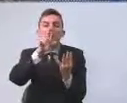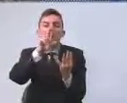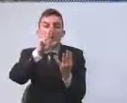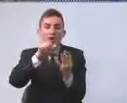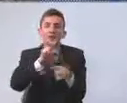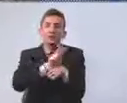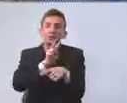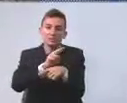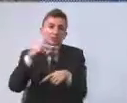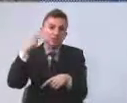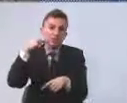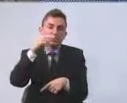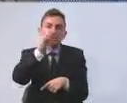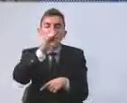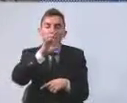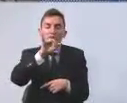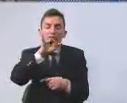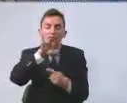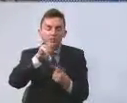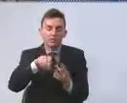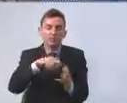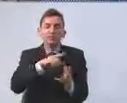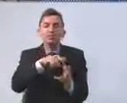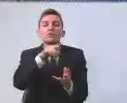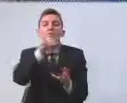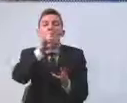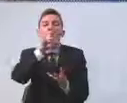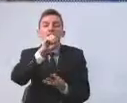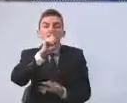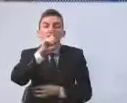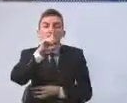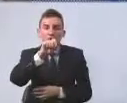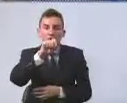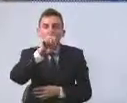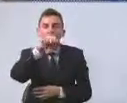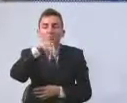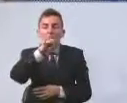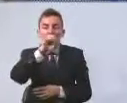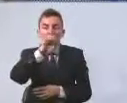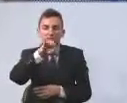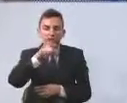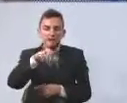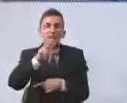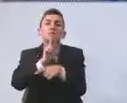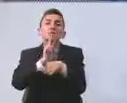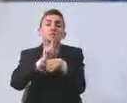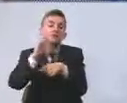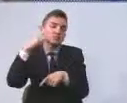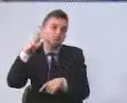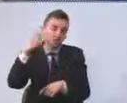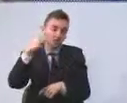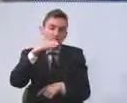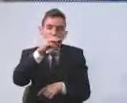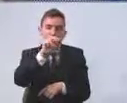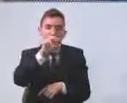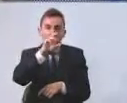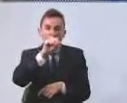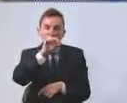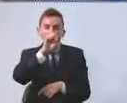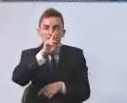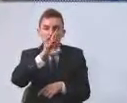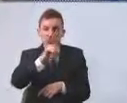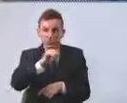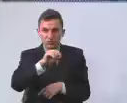Carneiro, Marcelo Mesquita representando o vereador Paulo Sérgio, e Coga